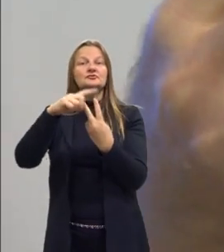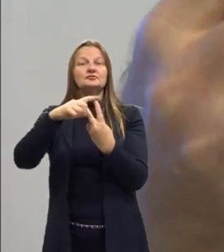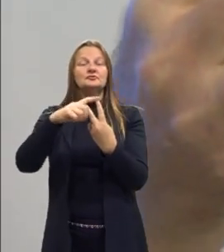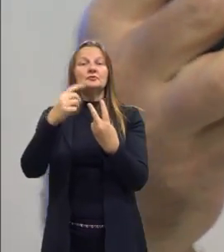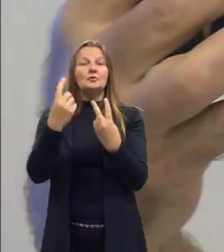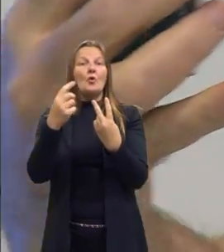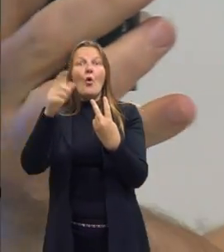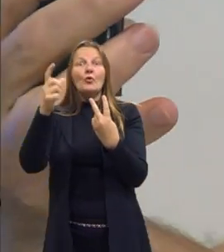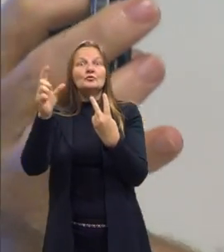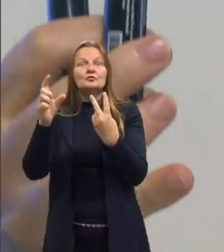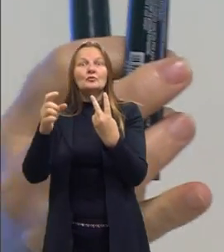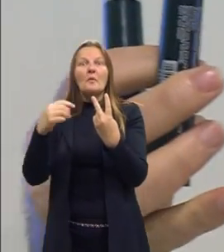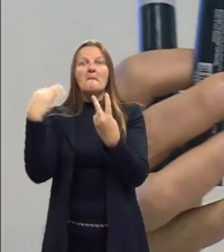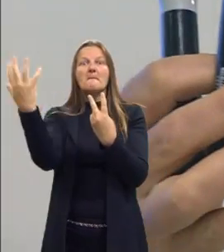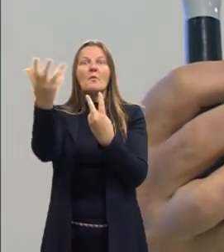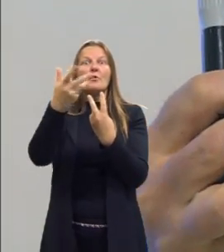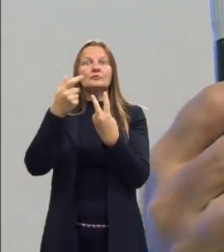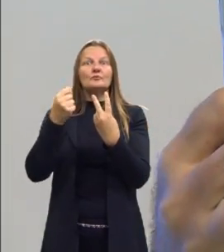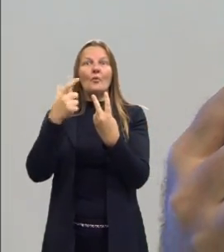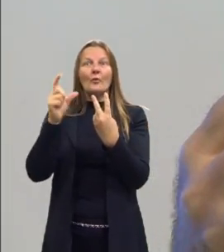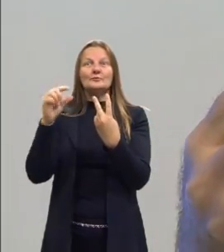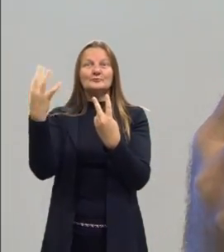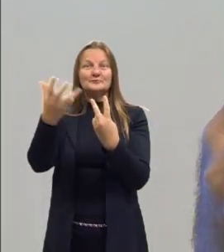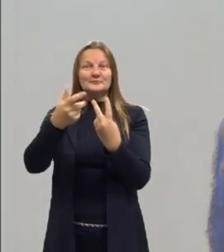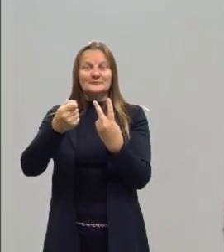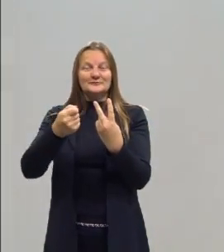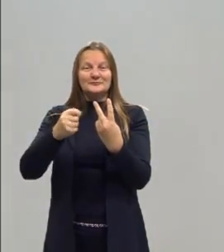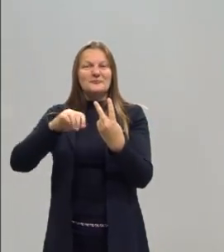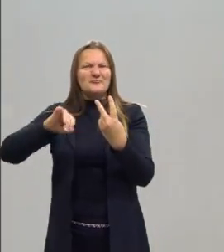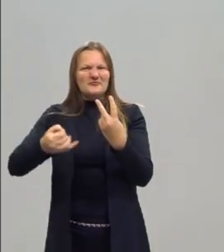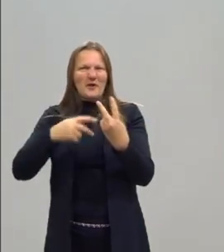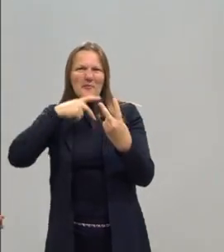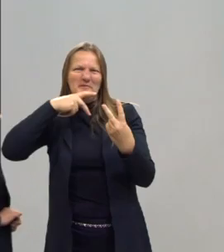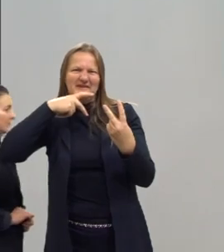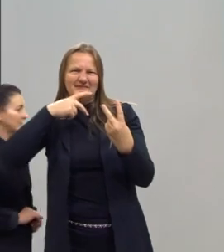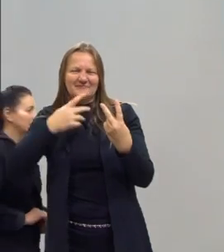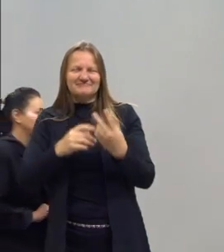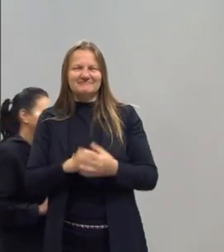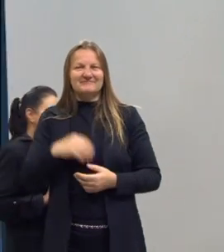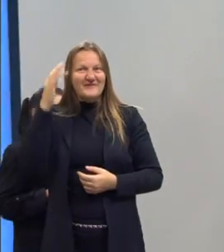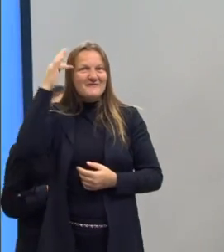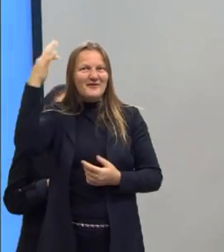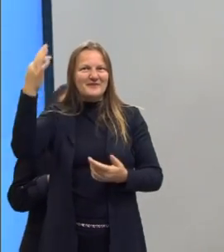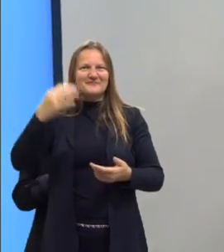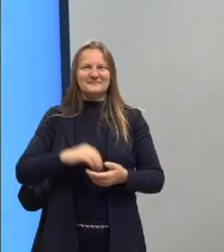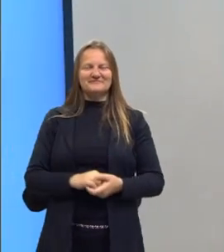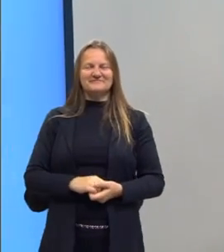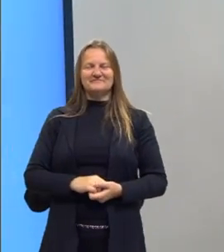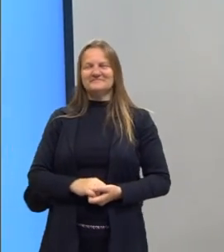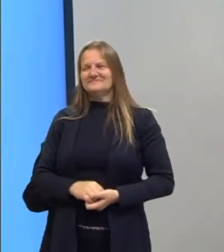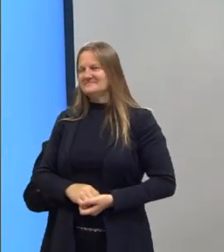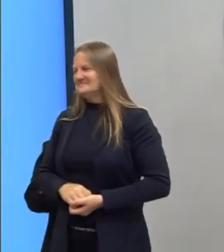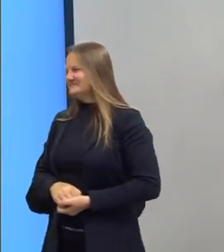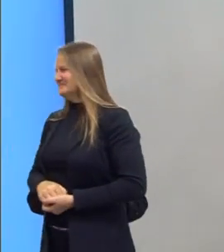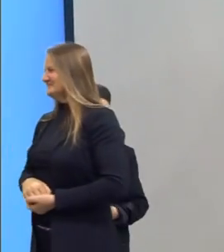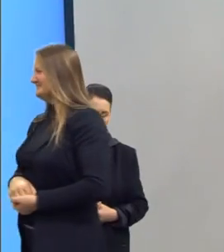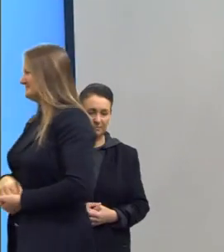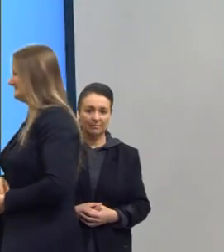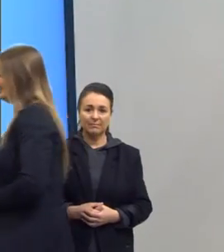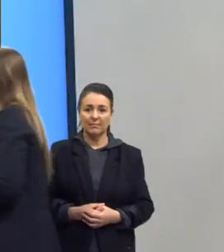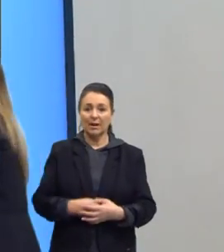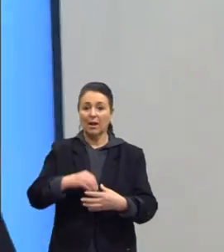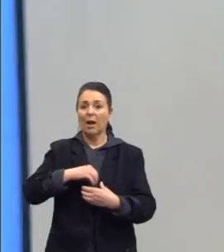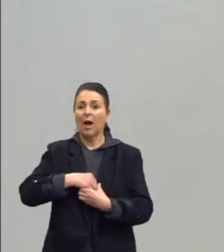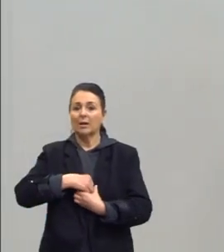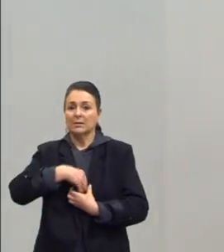dois, então, estaria em outro mundo. Essa é a justificativa do Platão. Certo? Então, a essência estaria além do